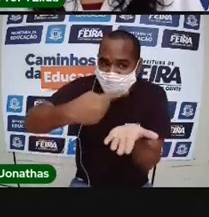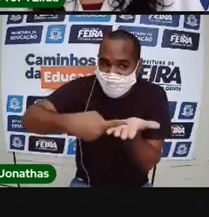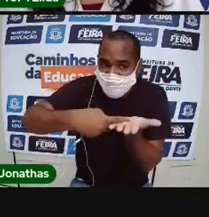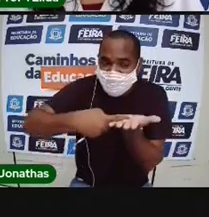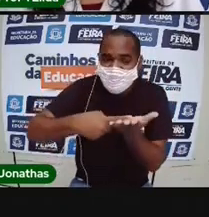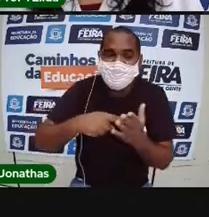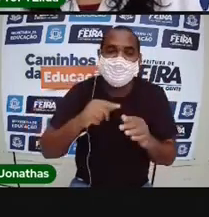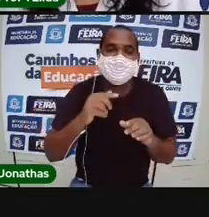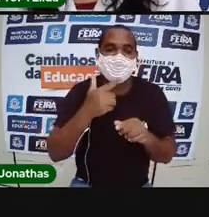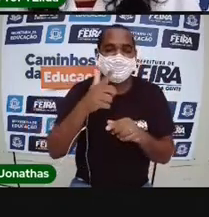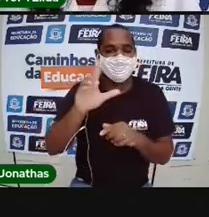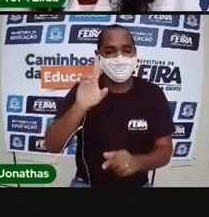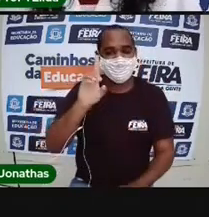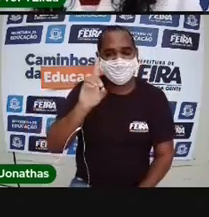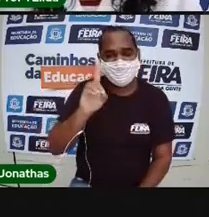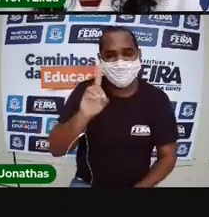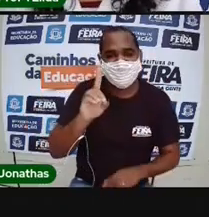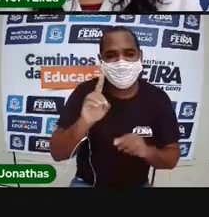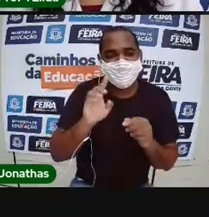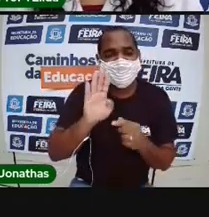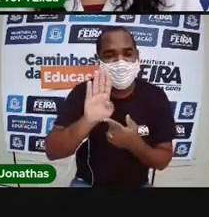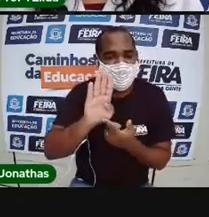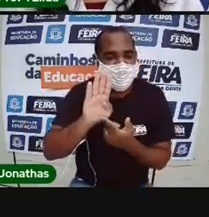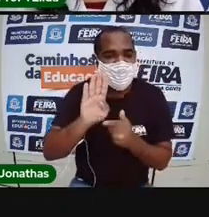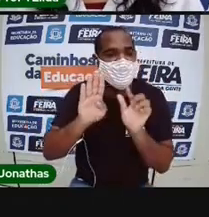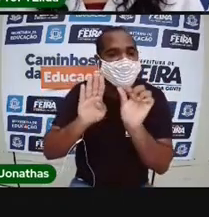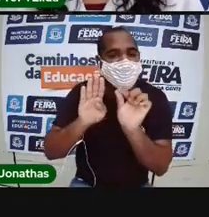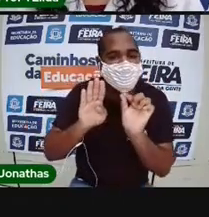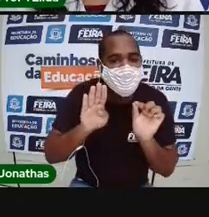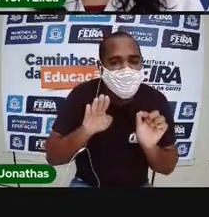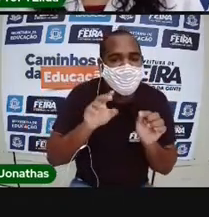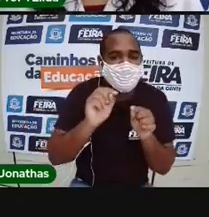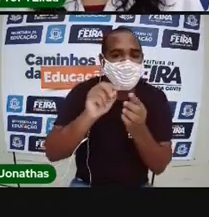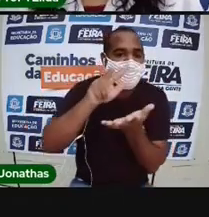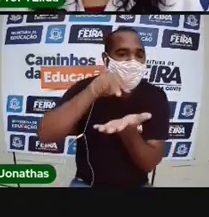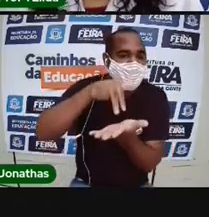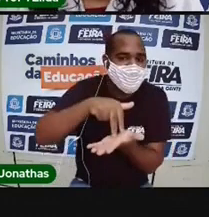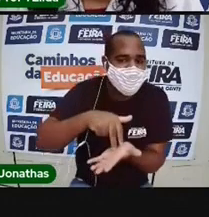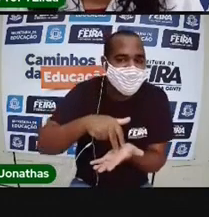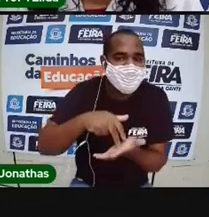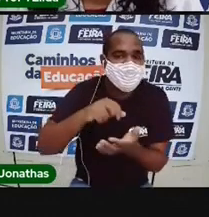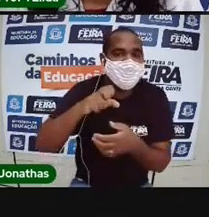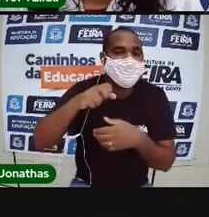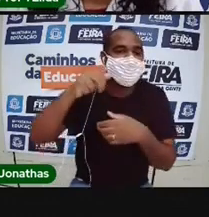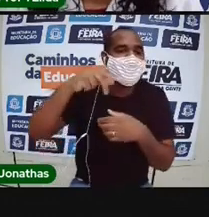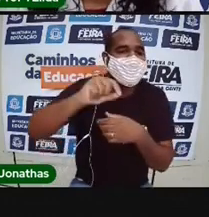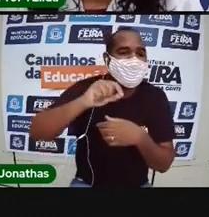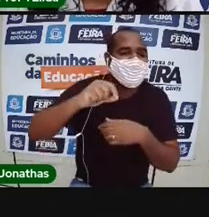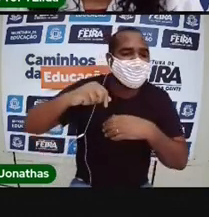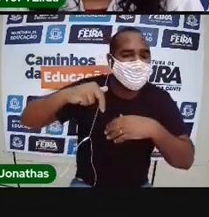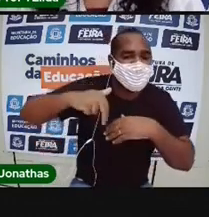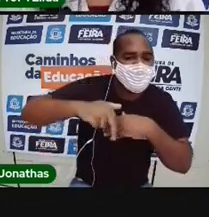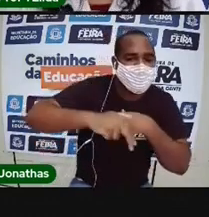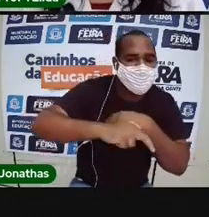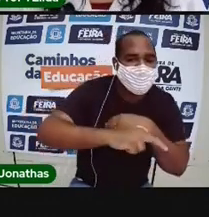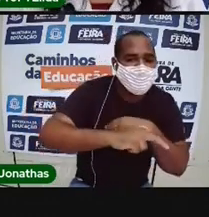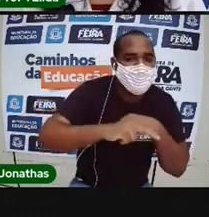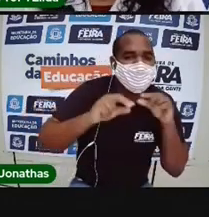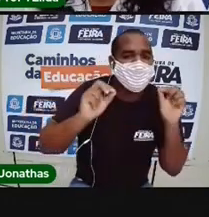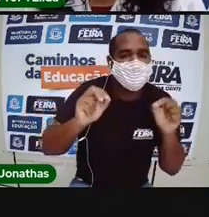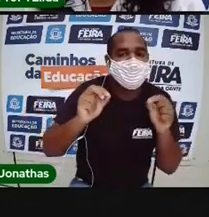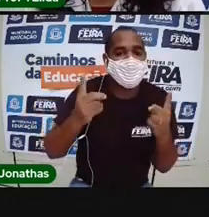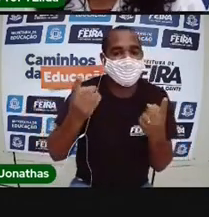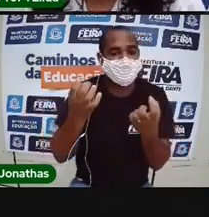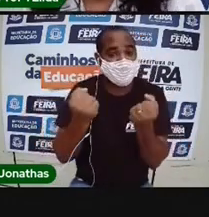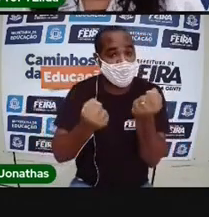Letra B. O que é, que é? Cai em pé e corre deitado? É o